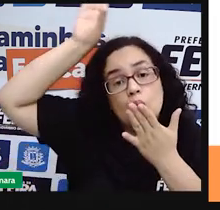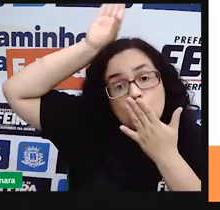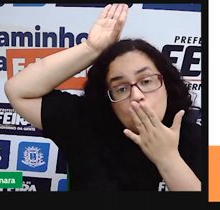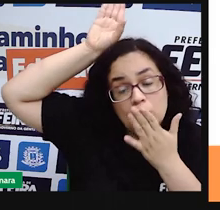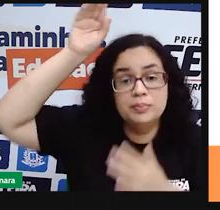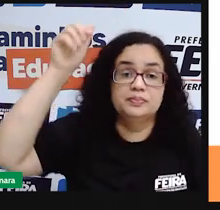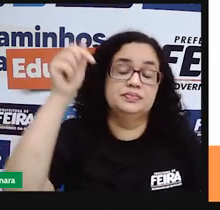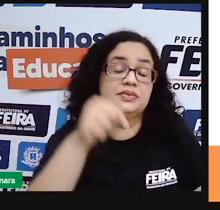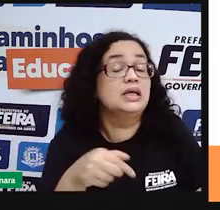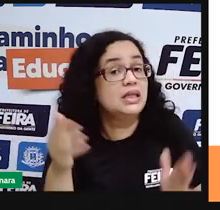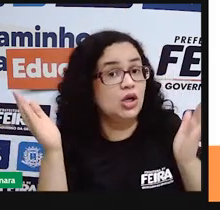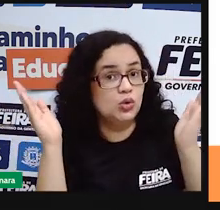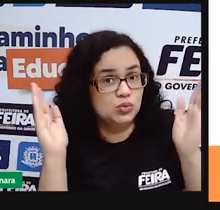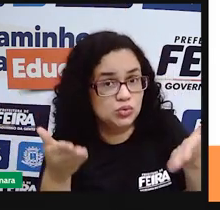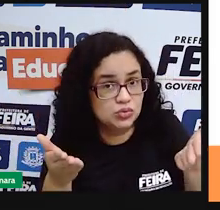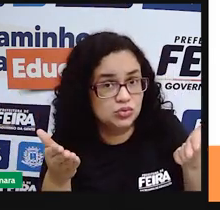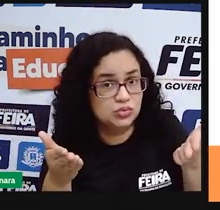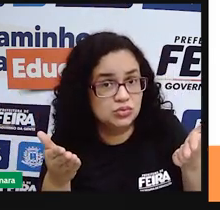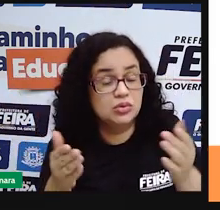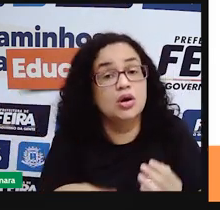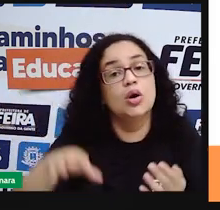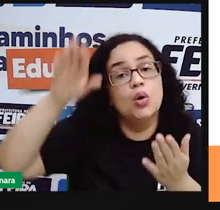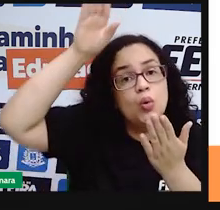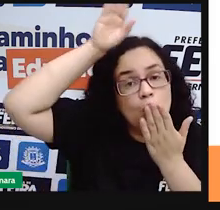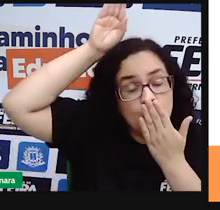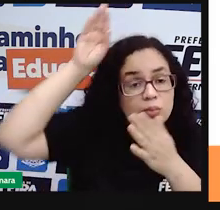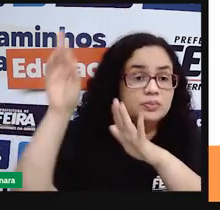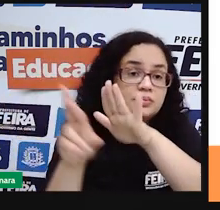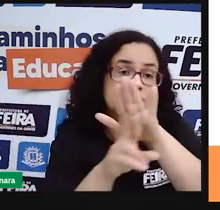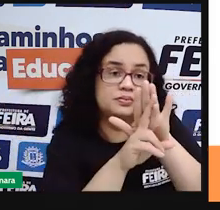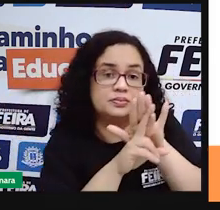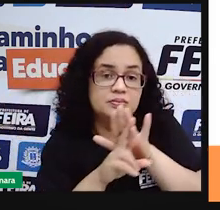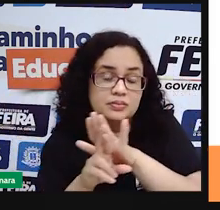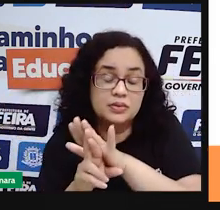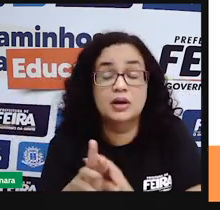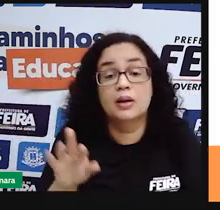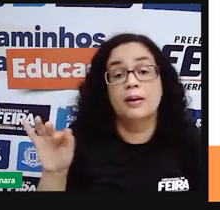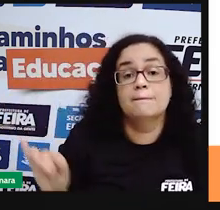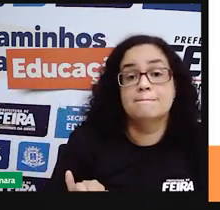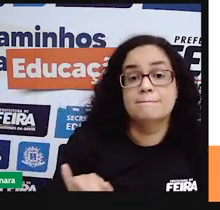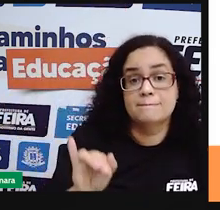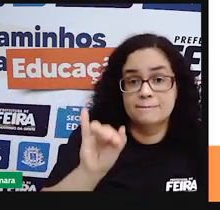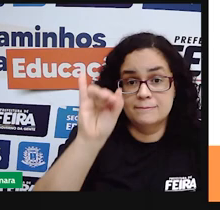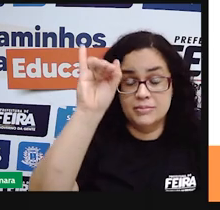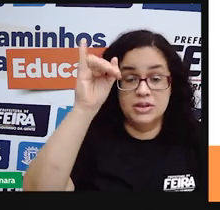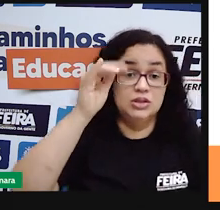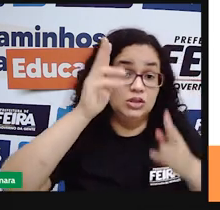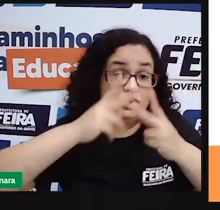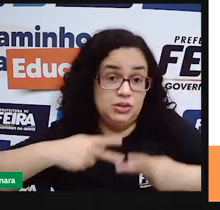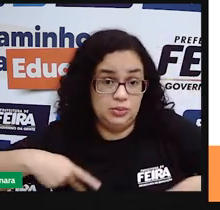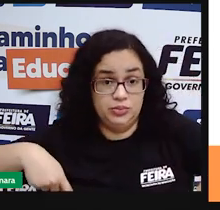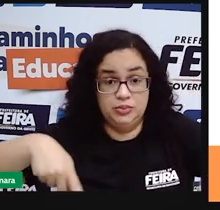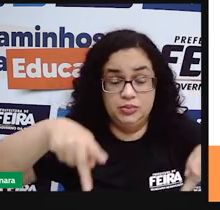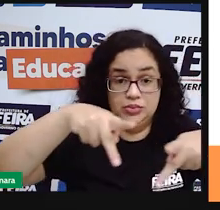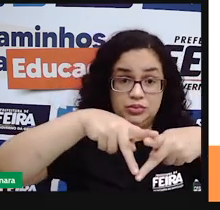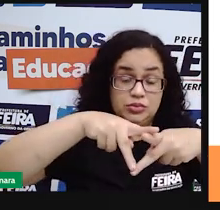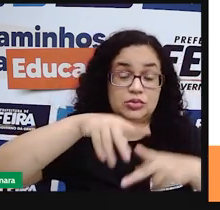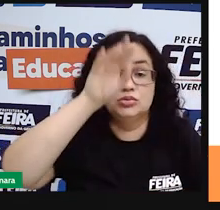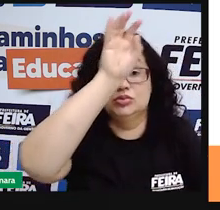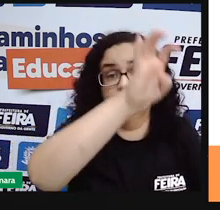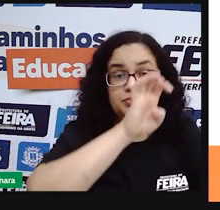E até hoje, os indígenas representam aí uma parte muito importante da população do nosso estado.